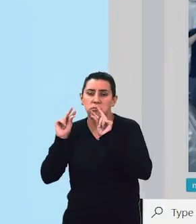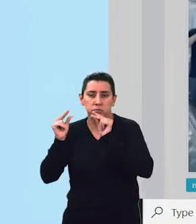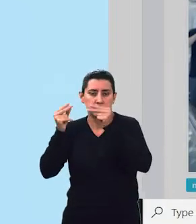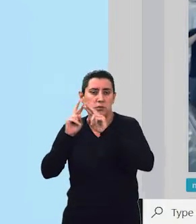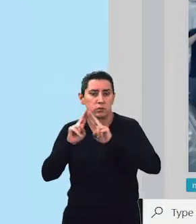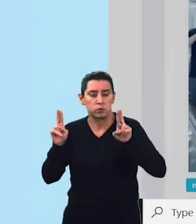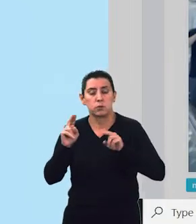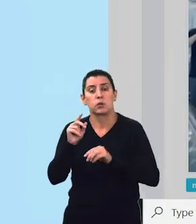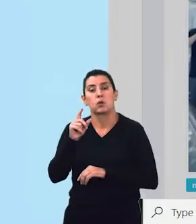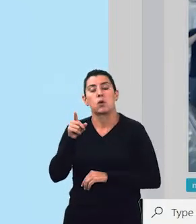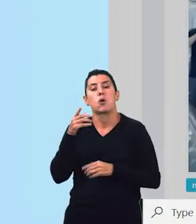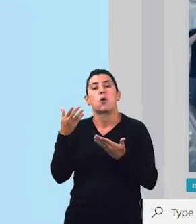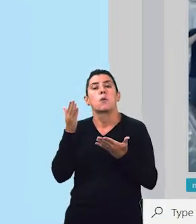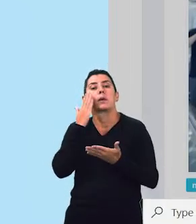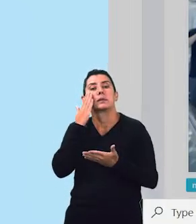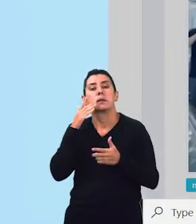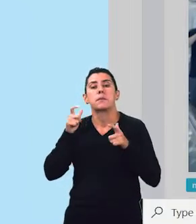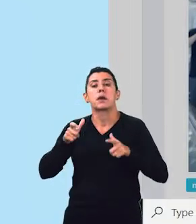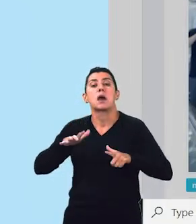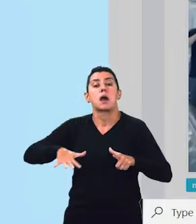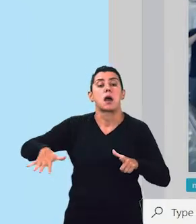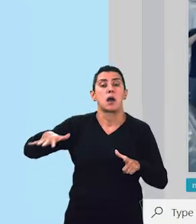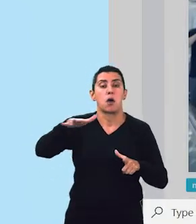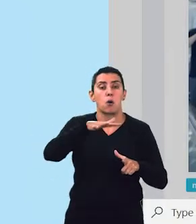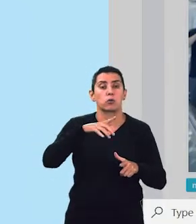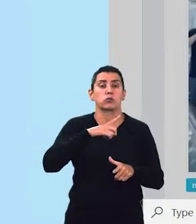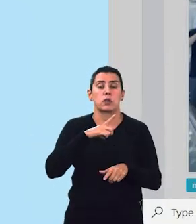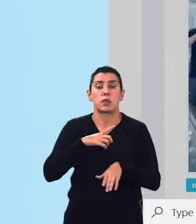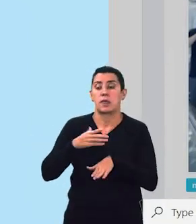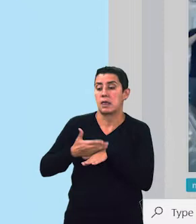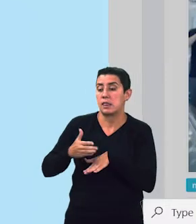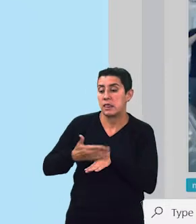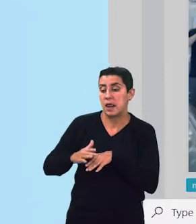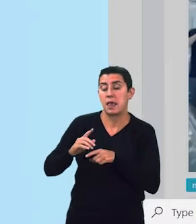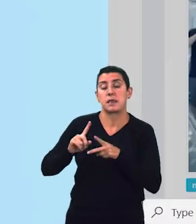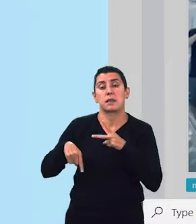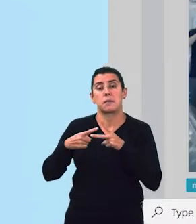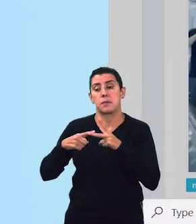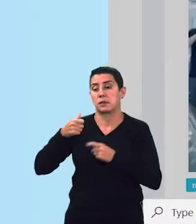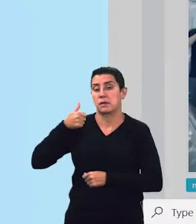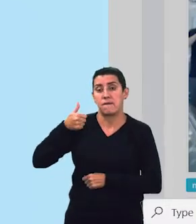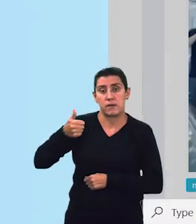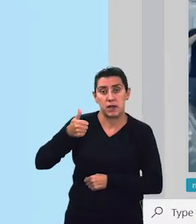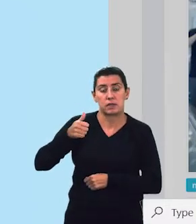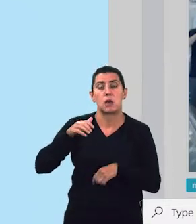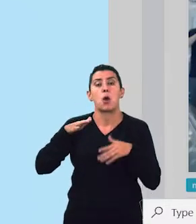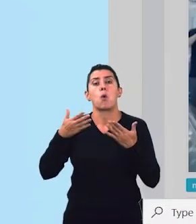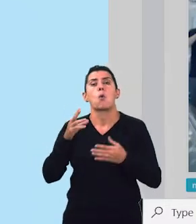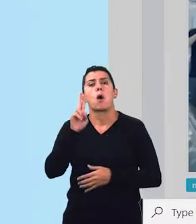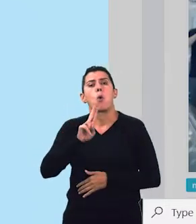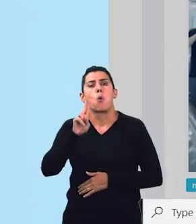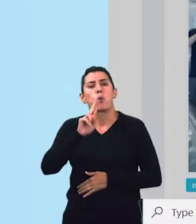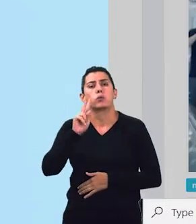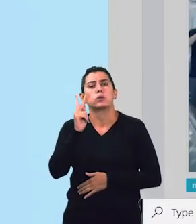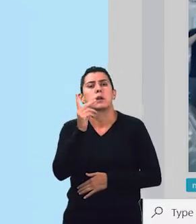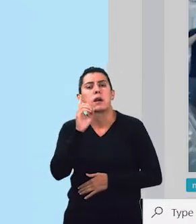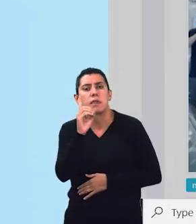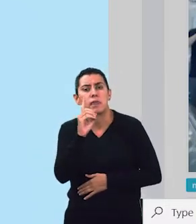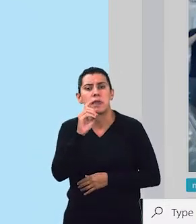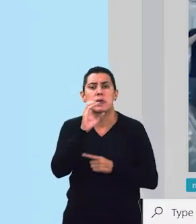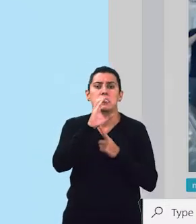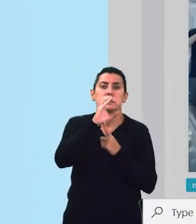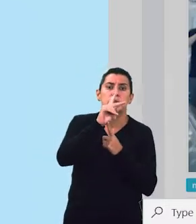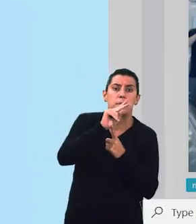proporção entre dataset de treino e validação, qual hardware acelerador, se GPU ou